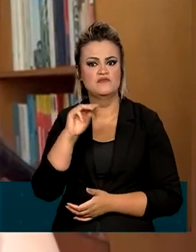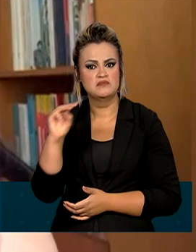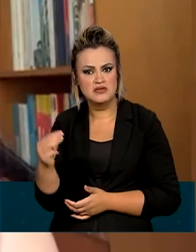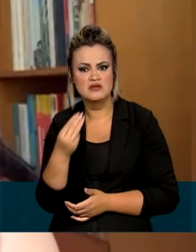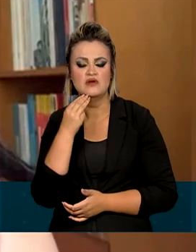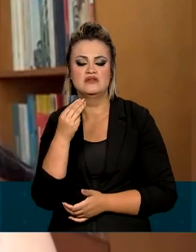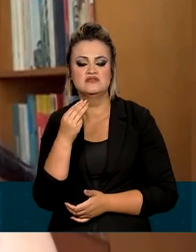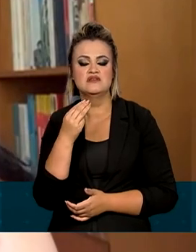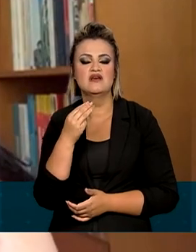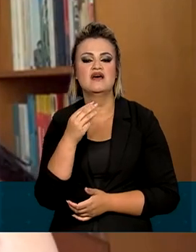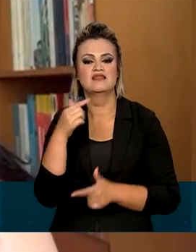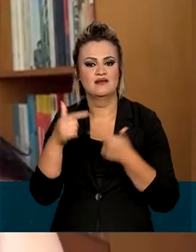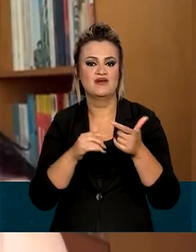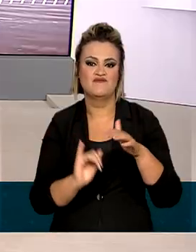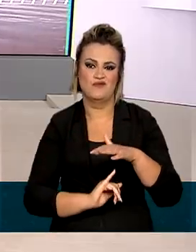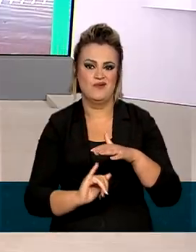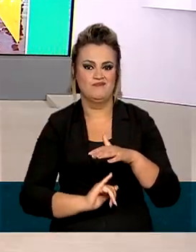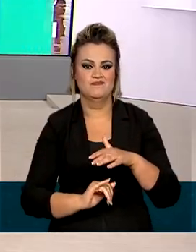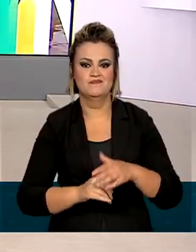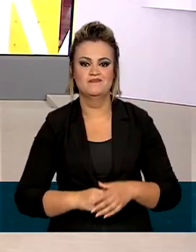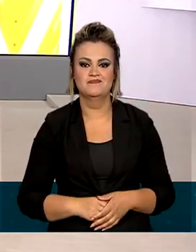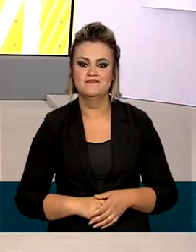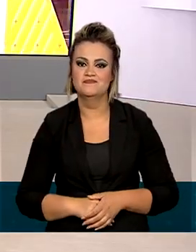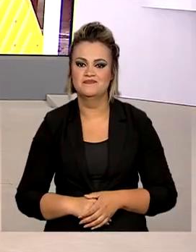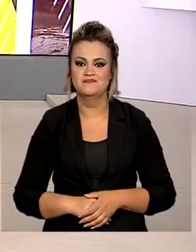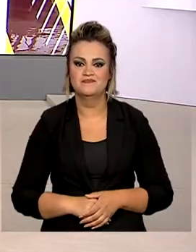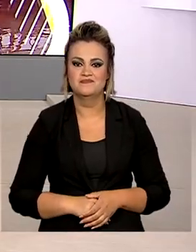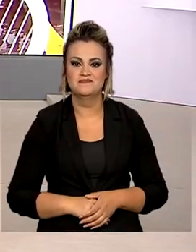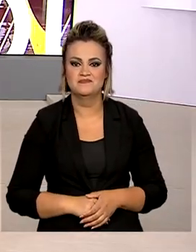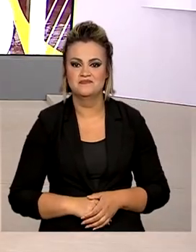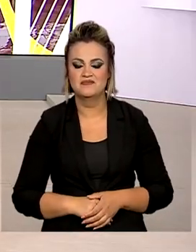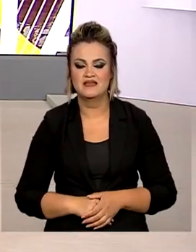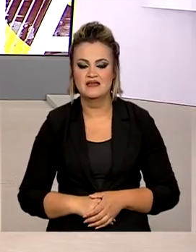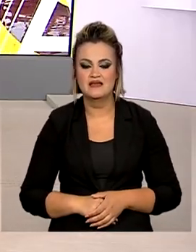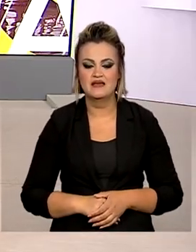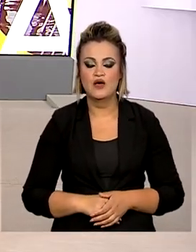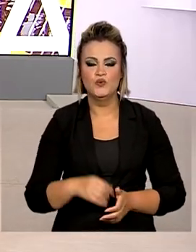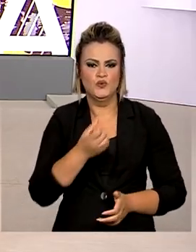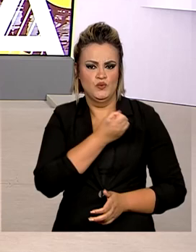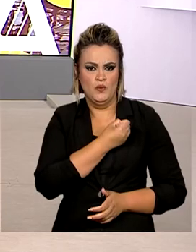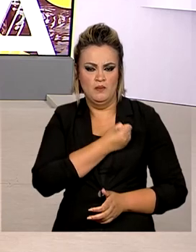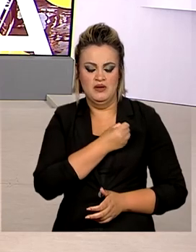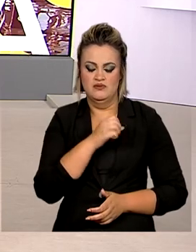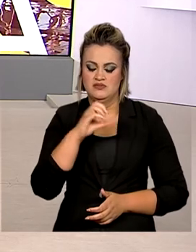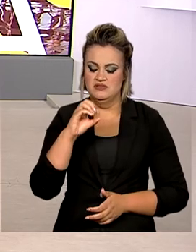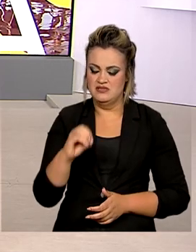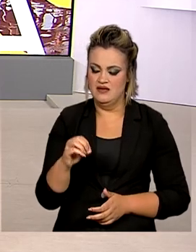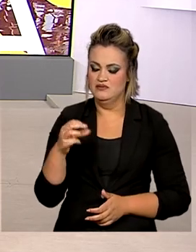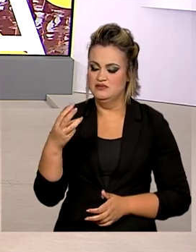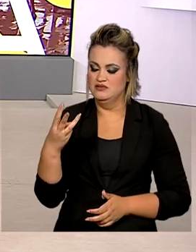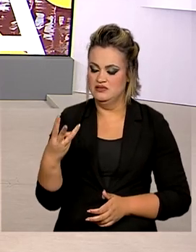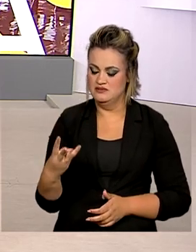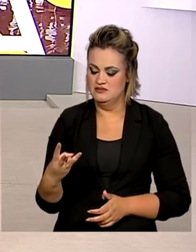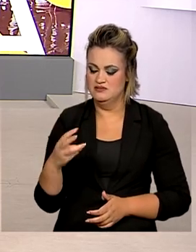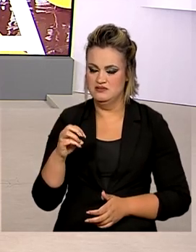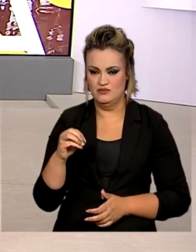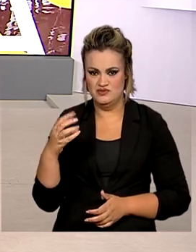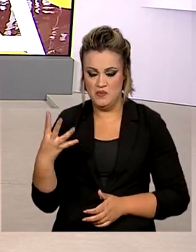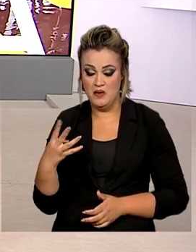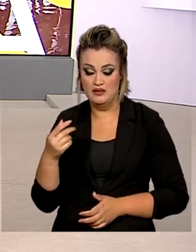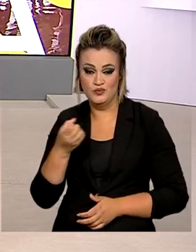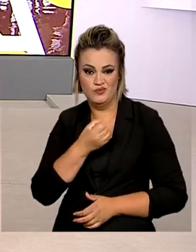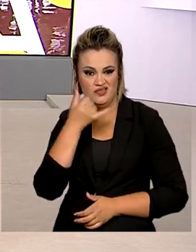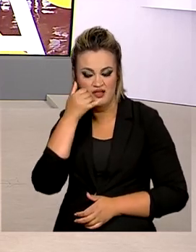são informais. O uso do prefixo 0304 para identificar